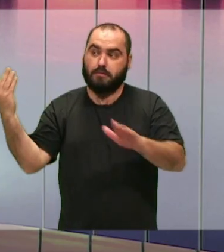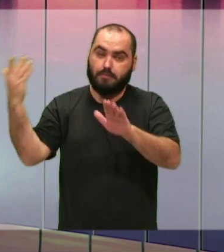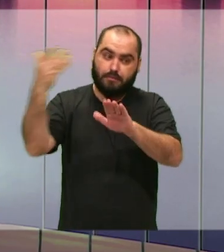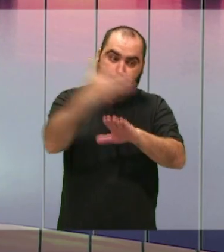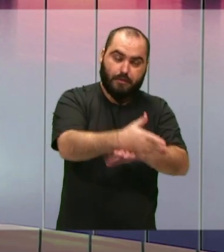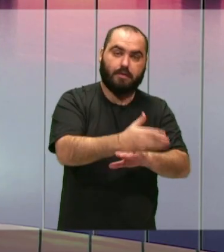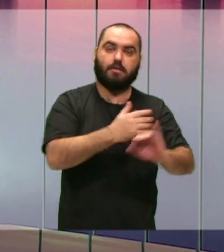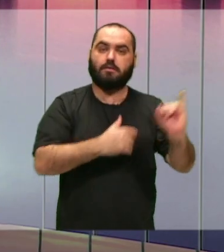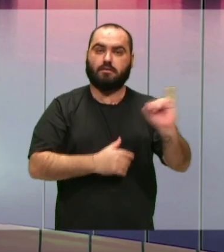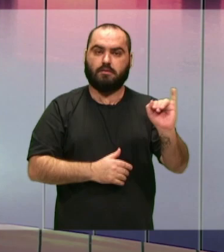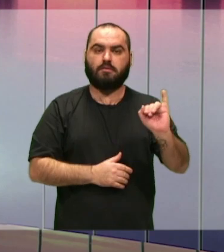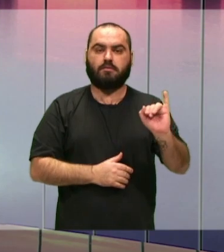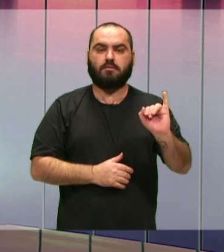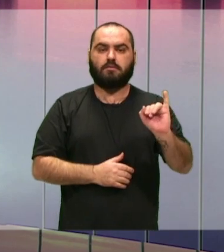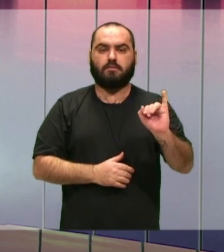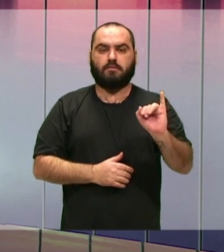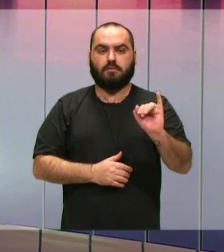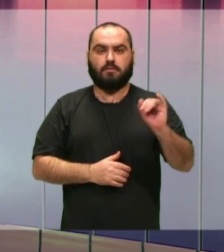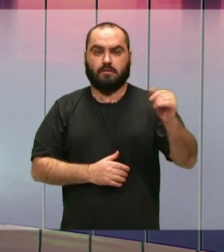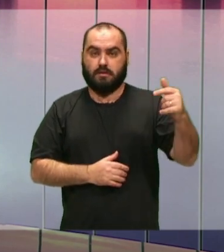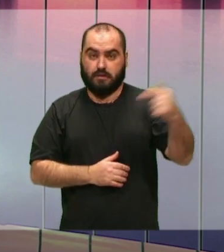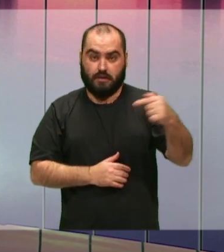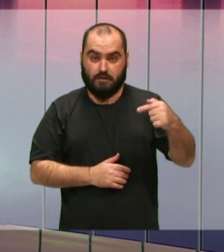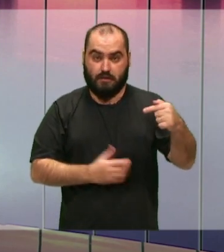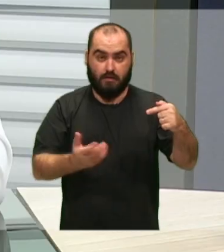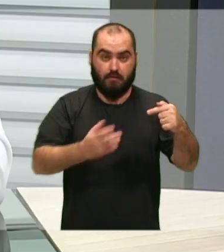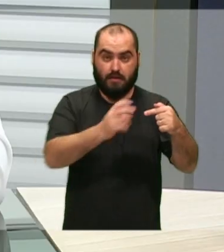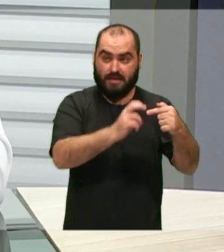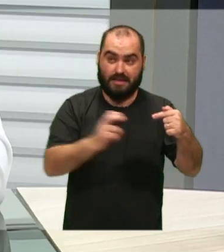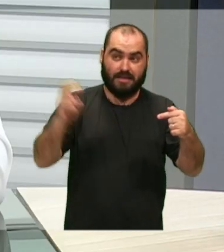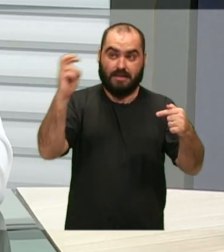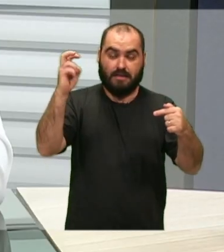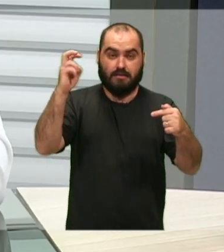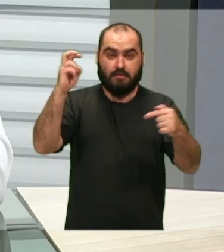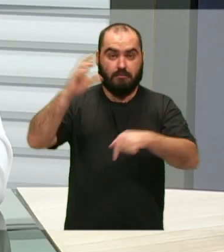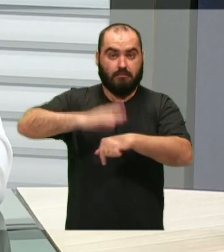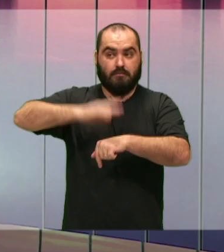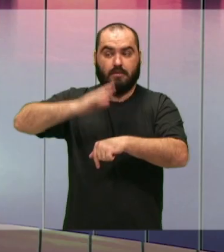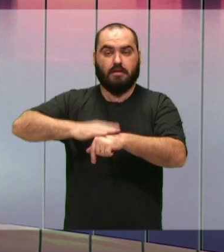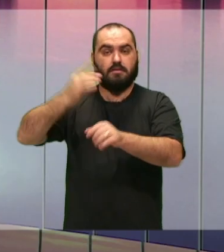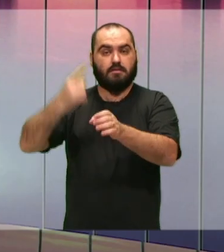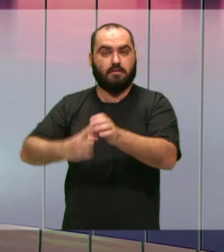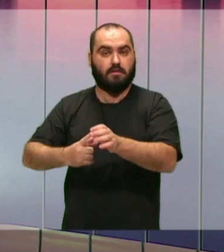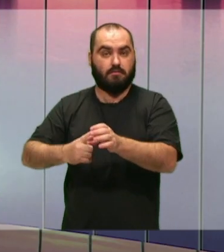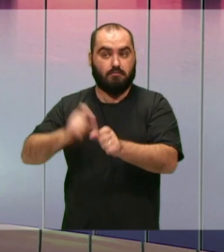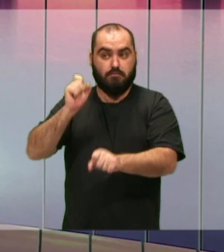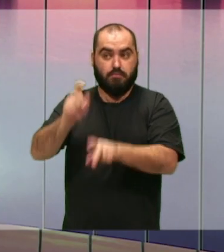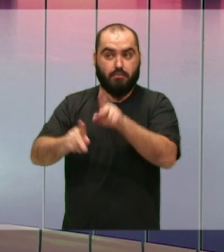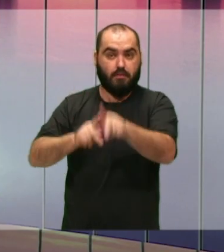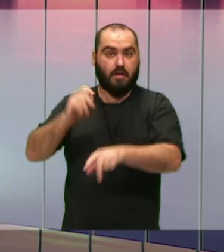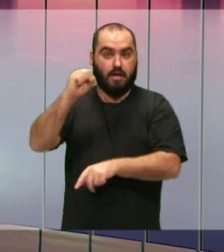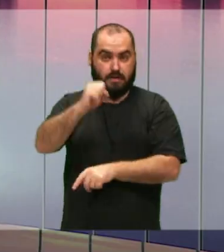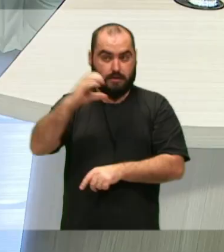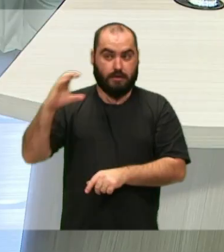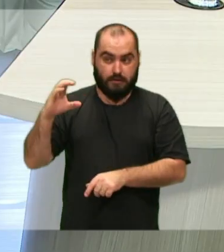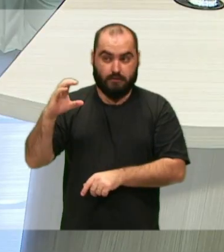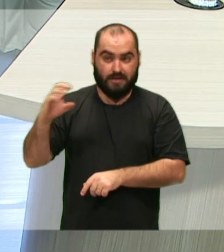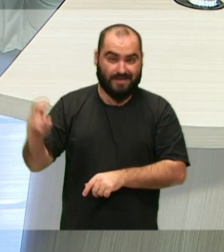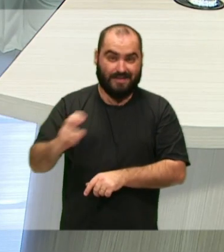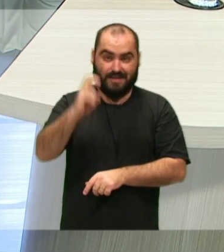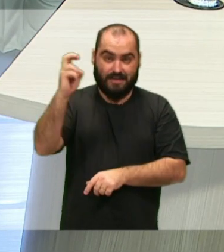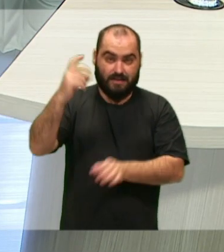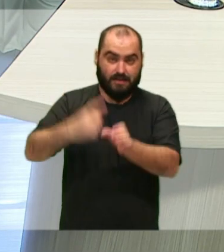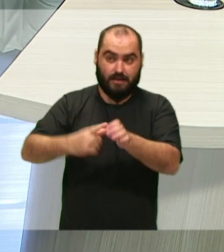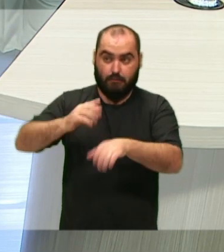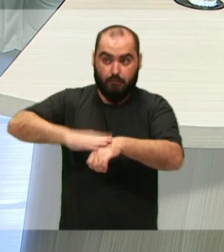o censo. Itajaí passou de sétima para quinta maior cidade em população de Santa Catarina. Isso reflete também como